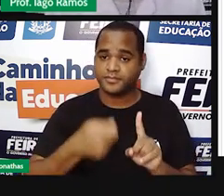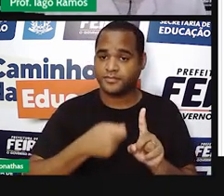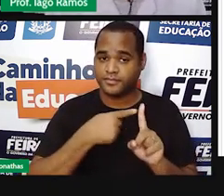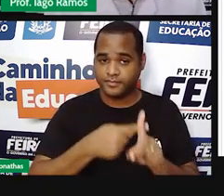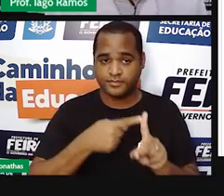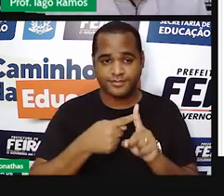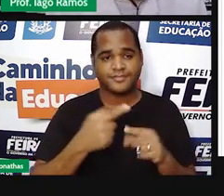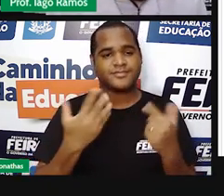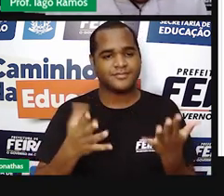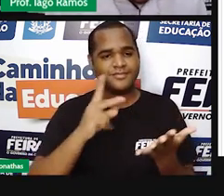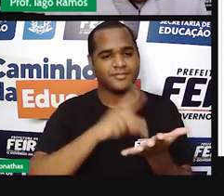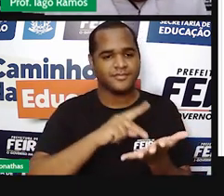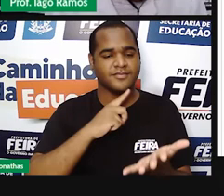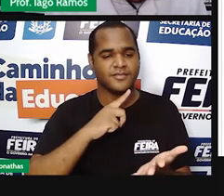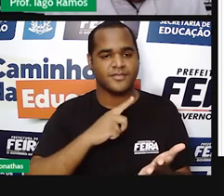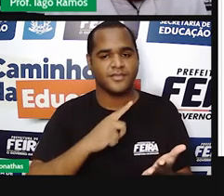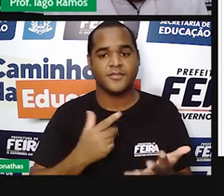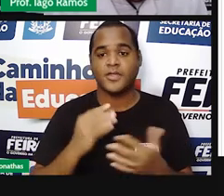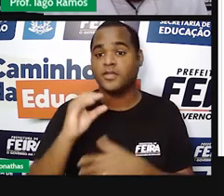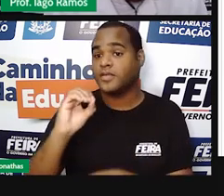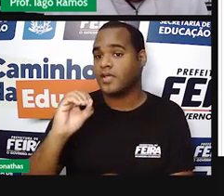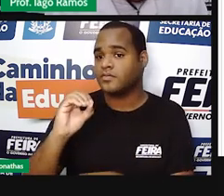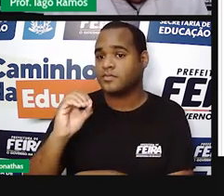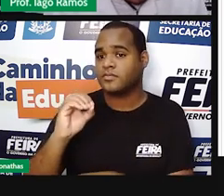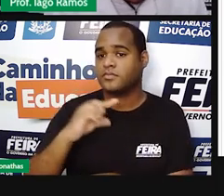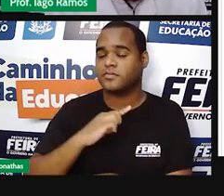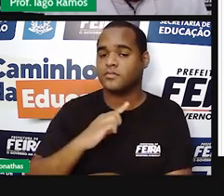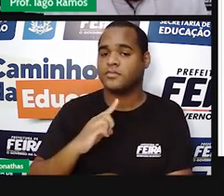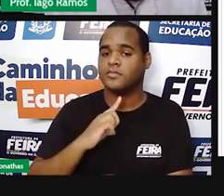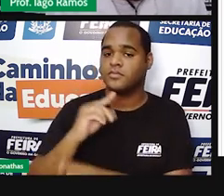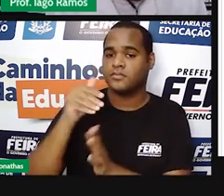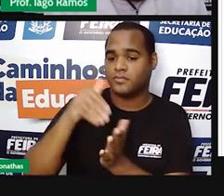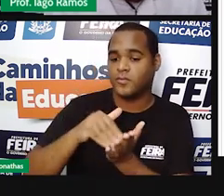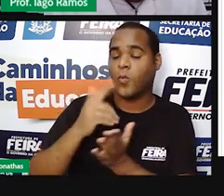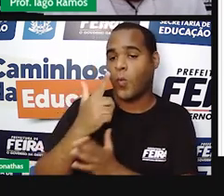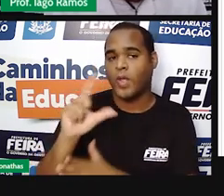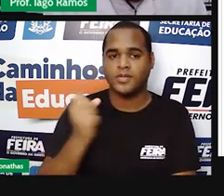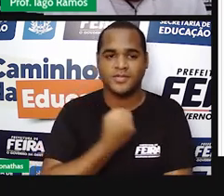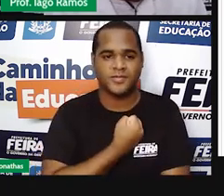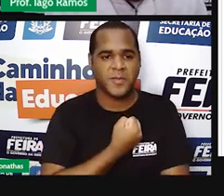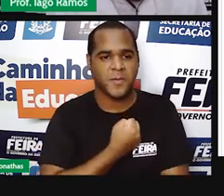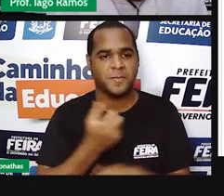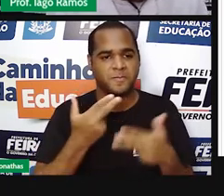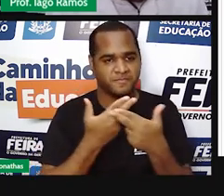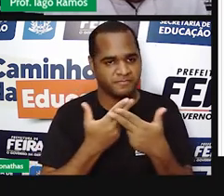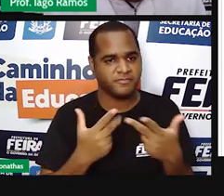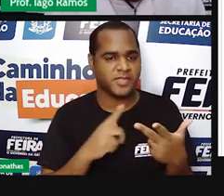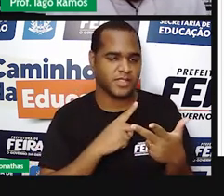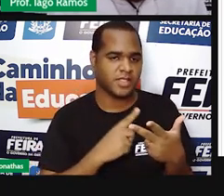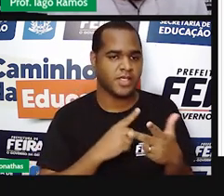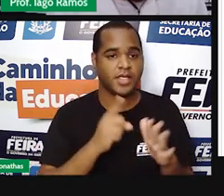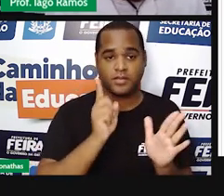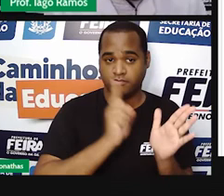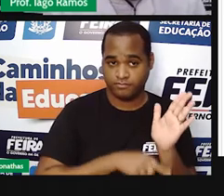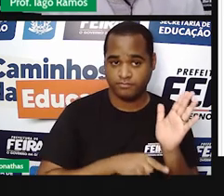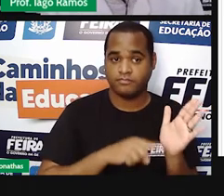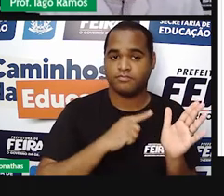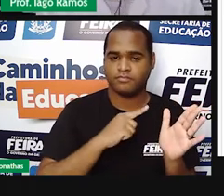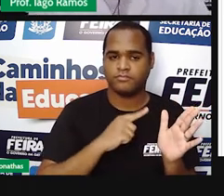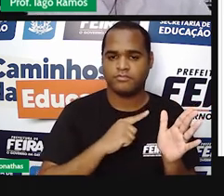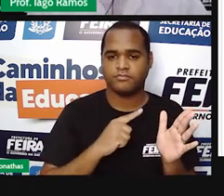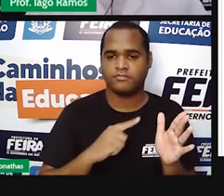ao zero e aos números negativos.